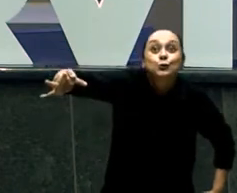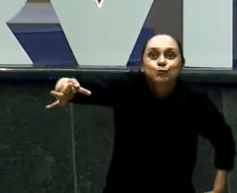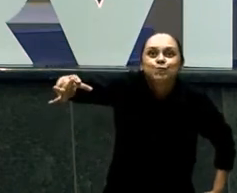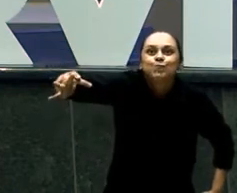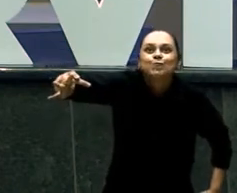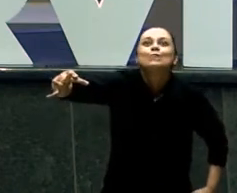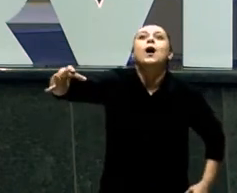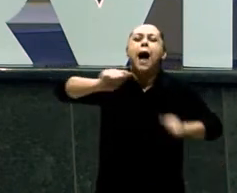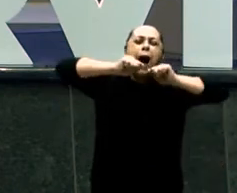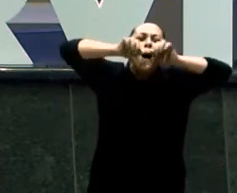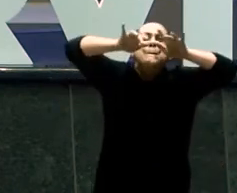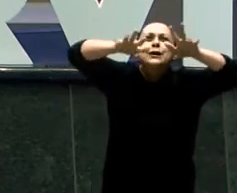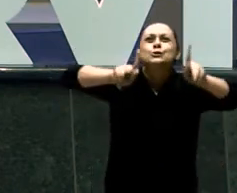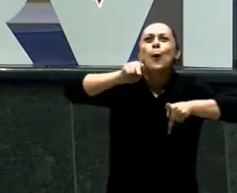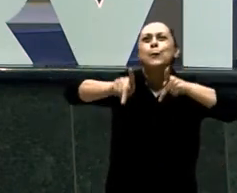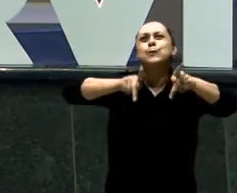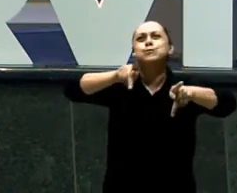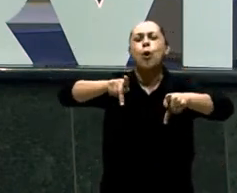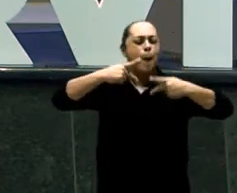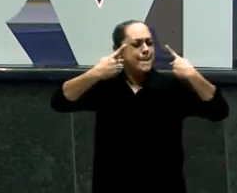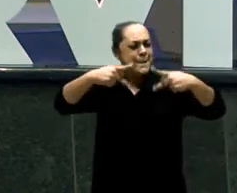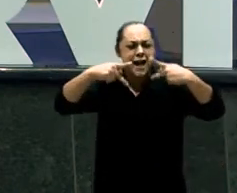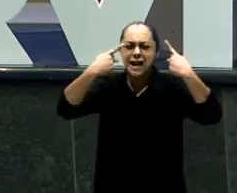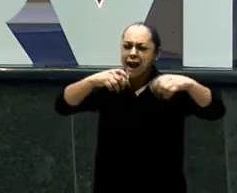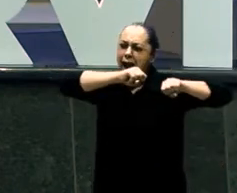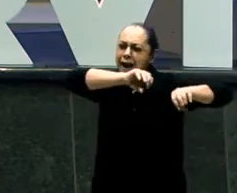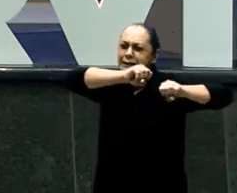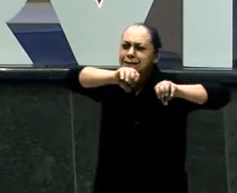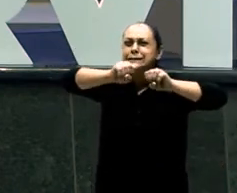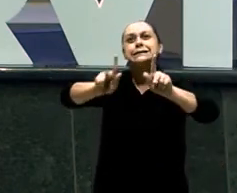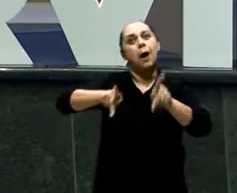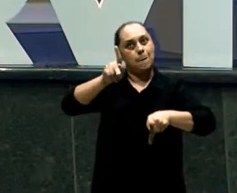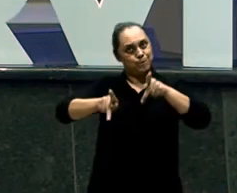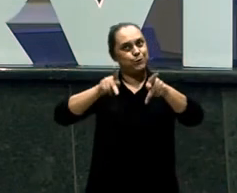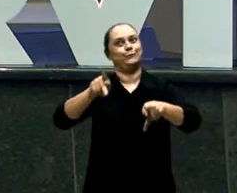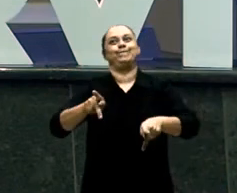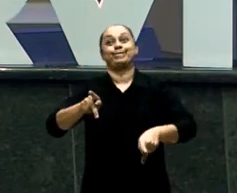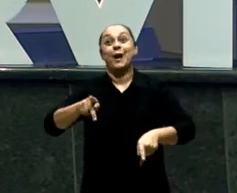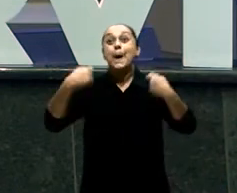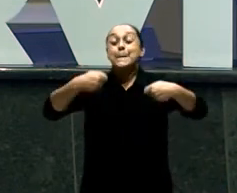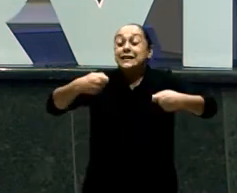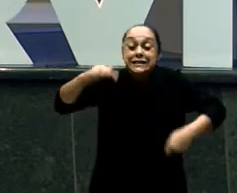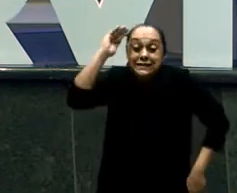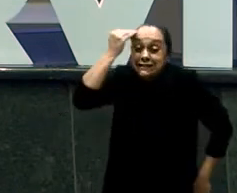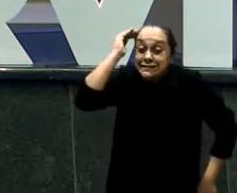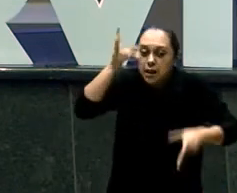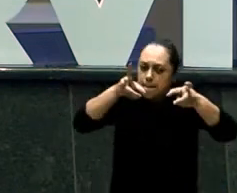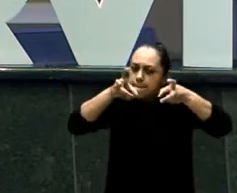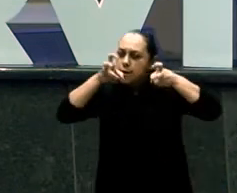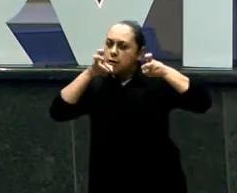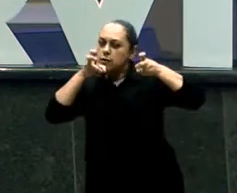Sentido A sensibilidade De se lembrar Do que havia Sido falado Por Deus Há anos Atrás